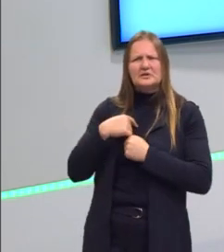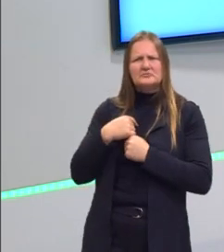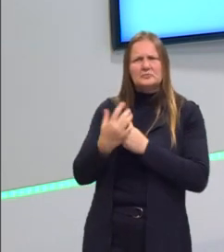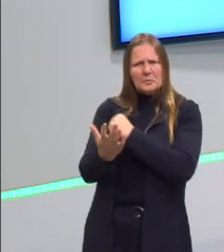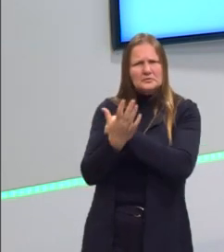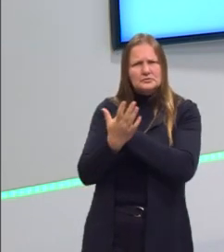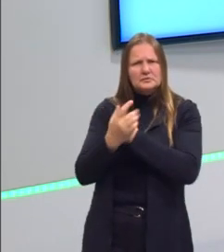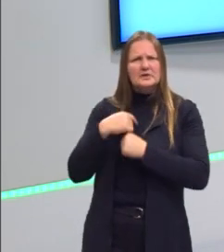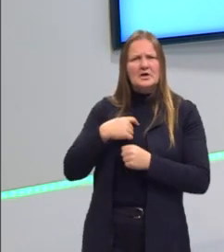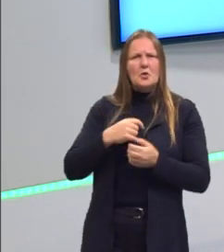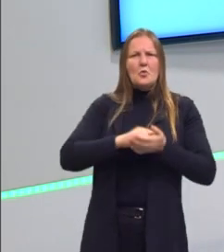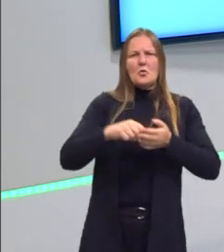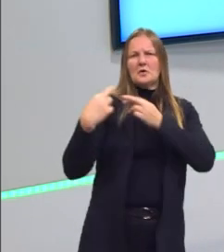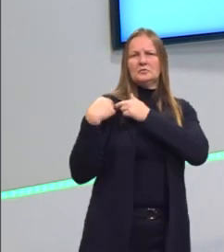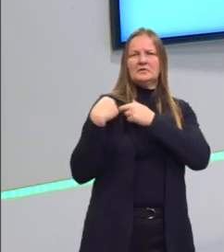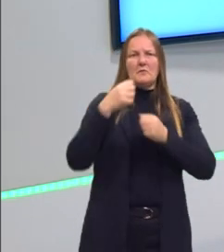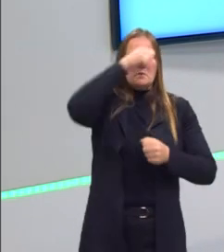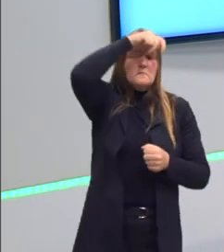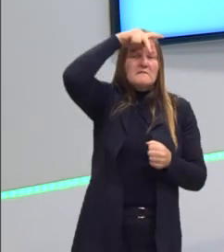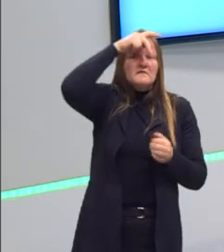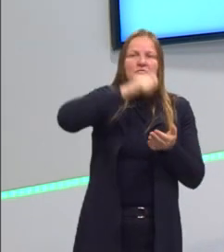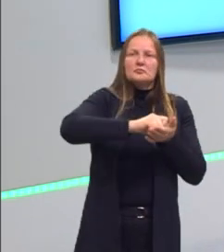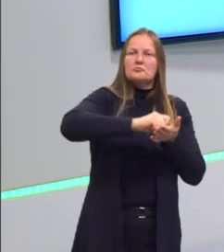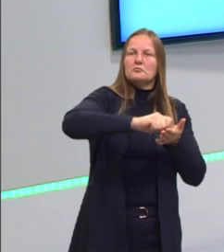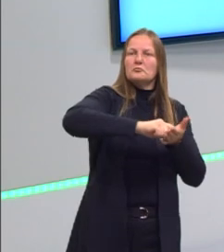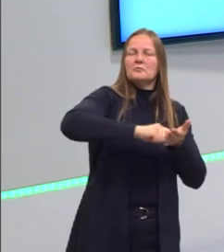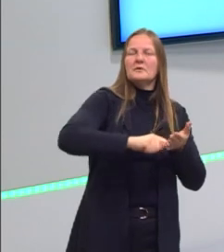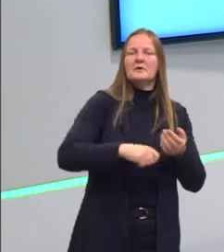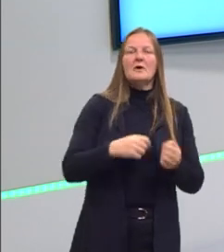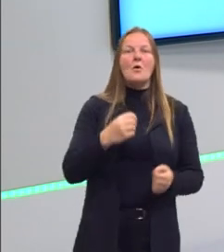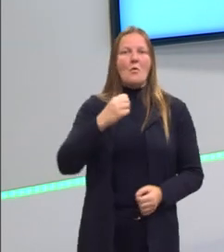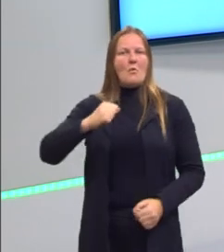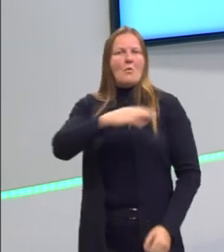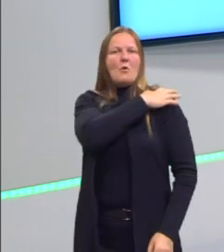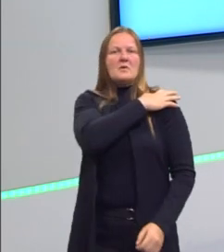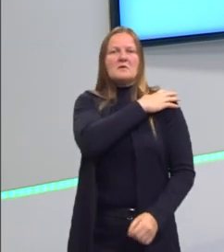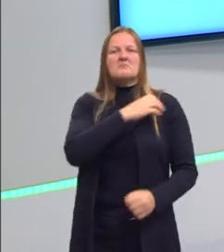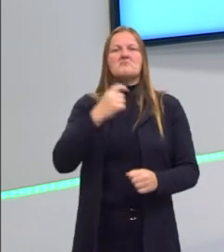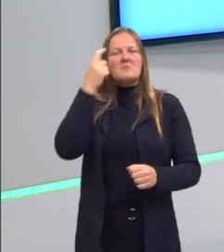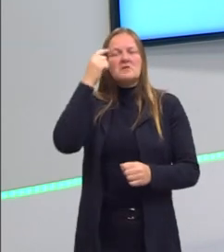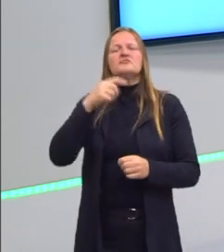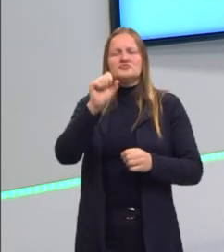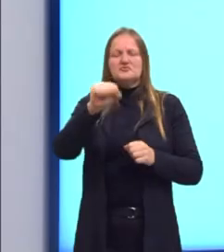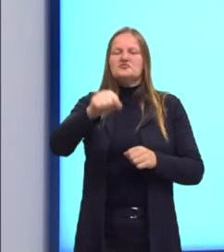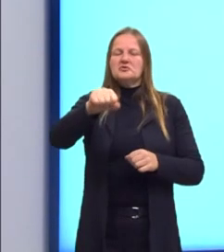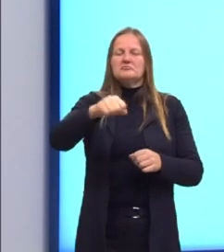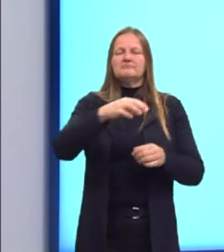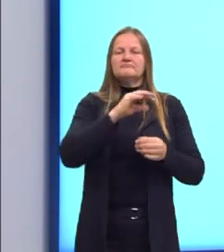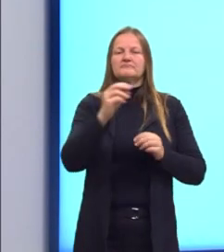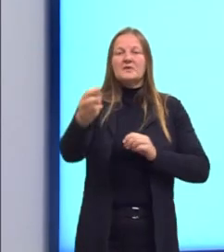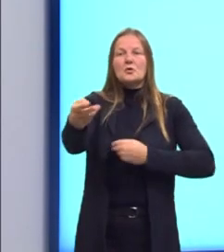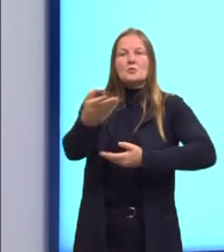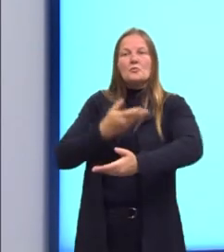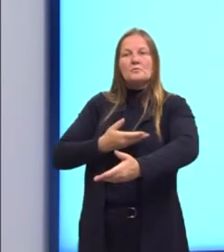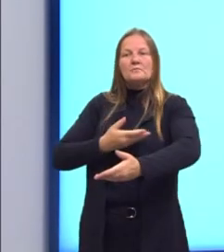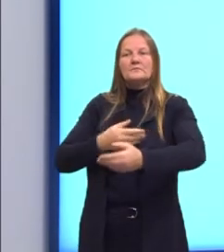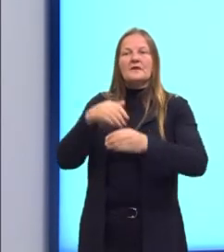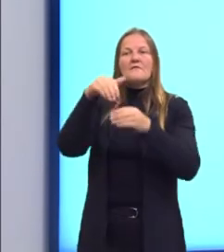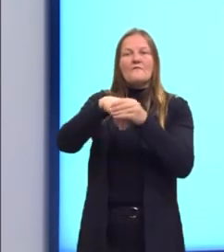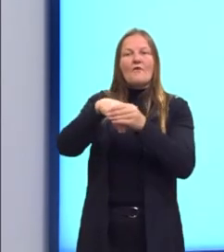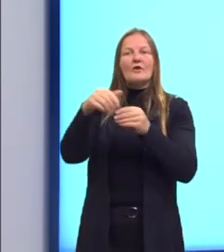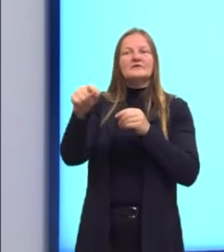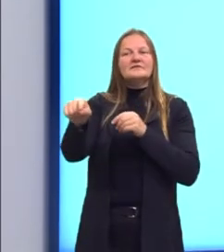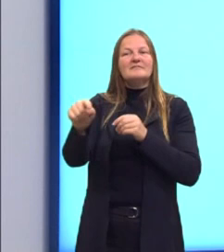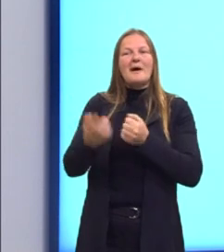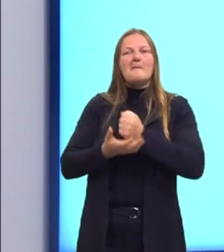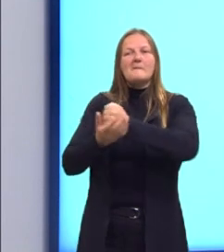a ser o escrivão da prefeitura? E o coronel podia te ajudar a conseguir aquele cargo, mas, em troca, ele ia esperar que